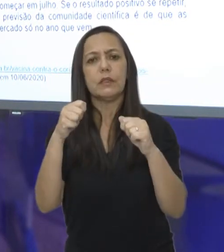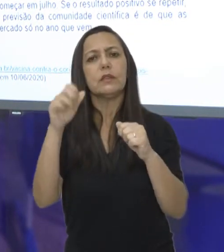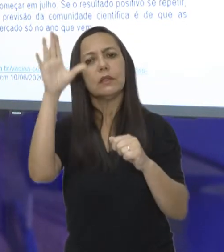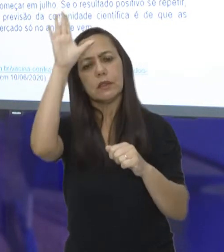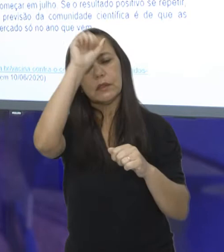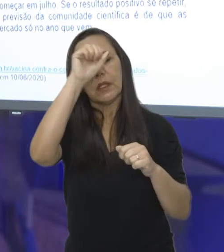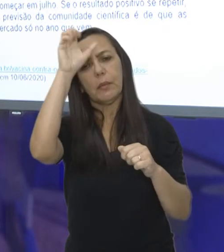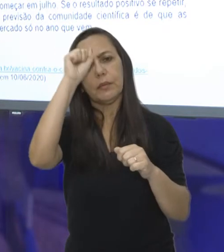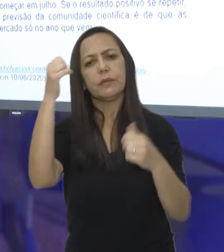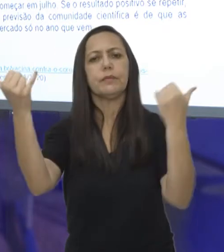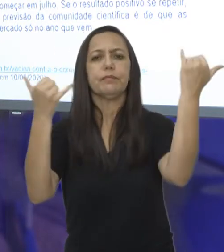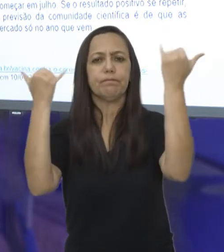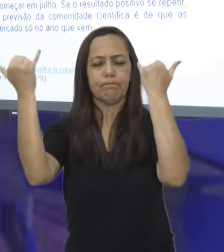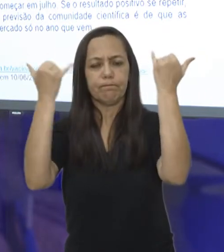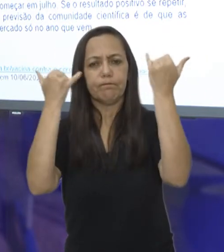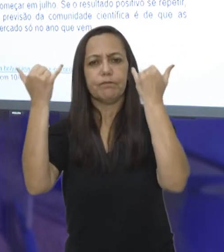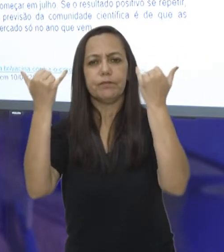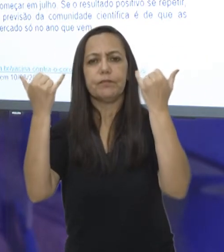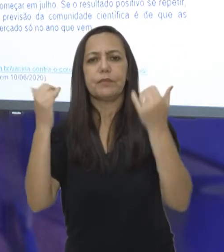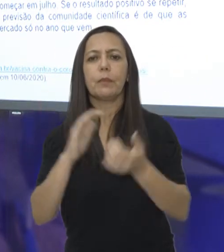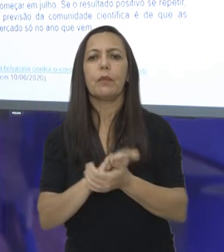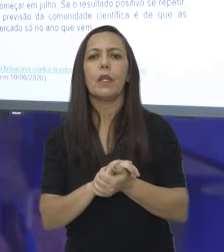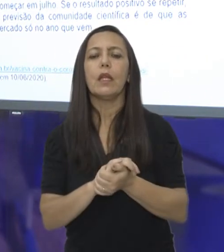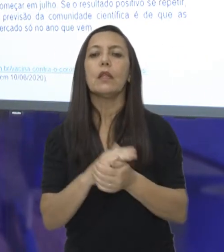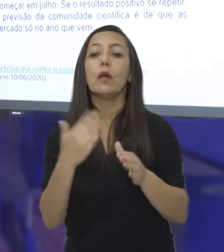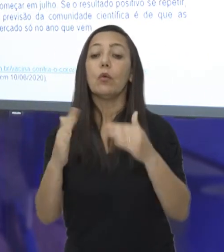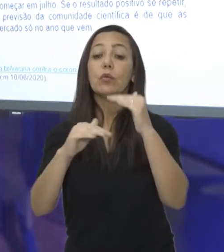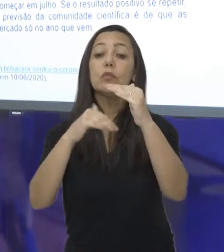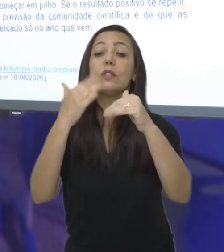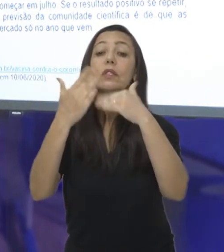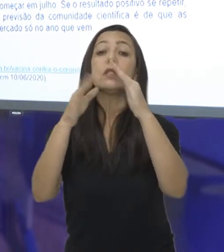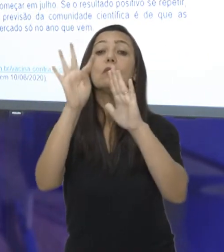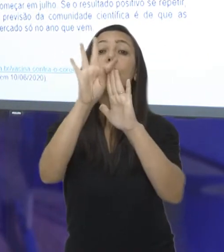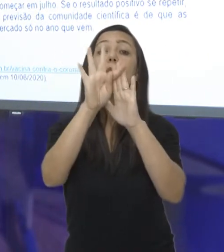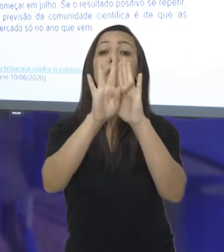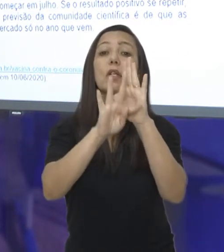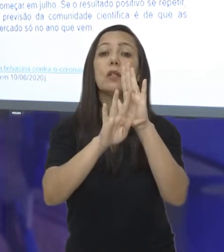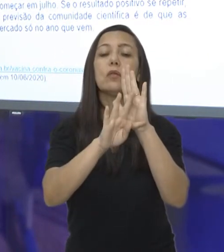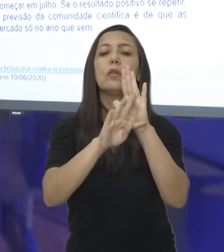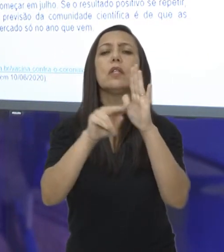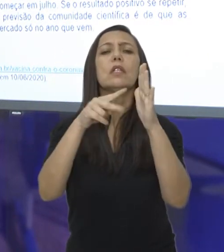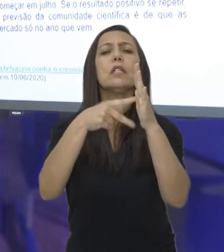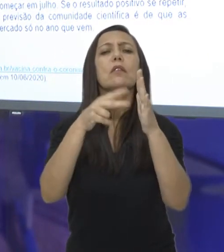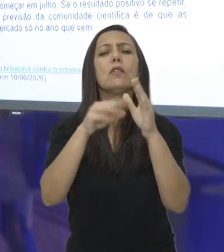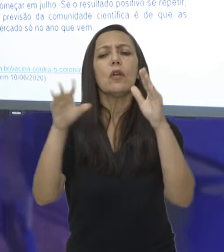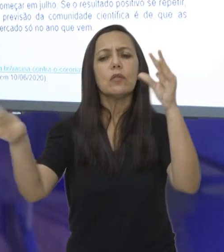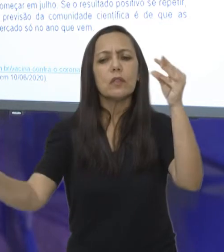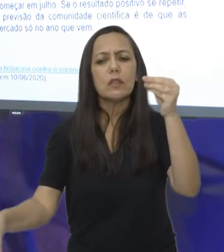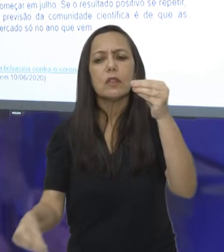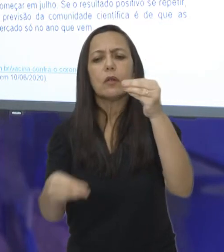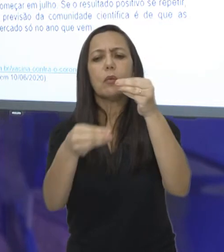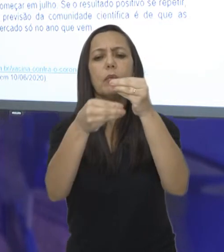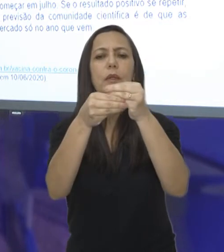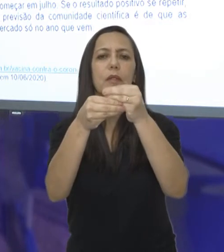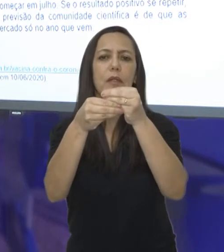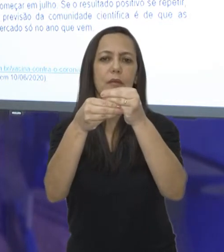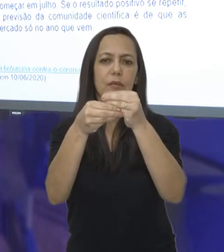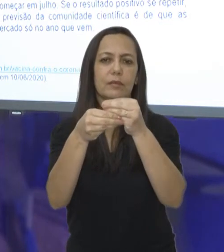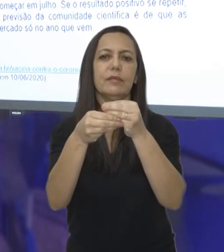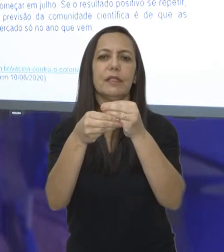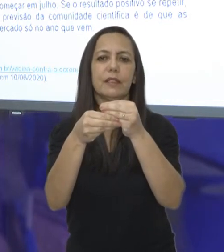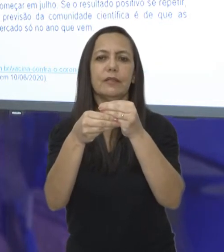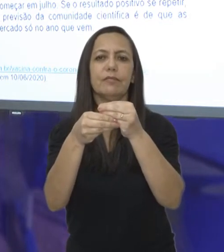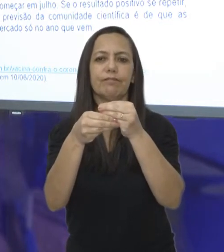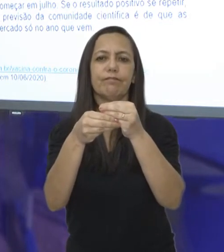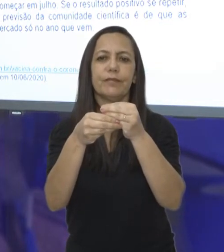o entendimento daquela notícia. O corpo do texto é o complemento do lead. É o complemento do que